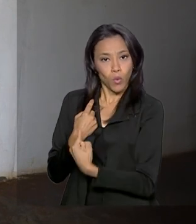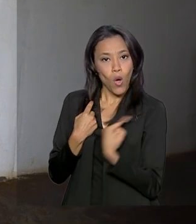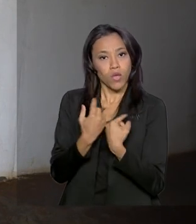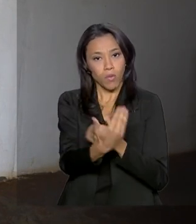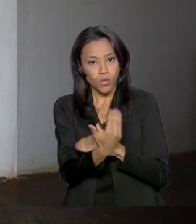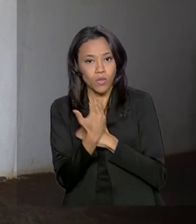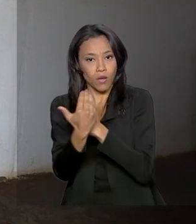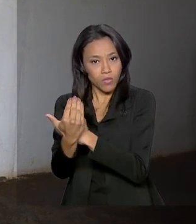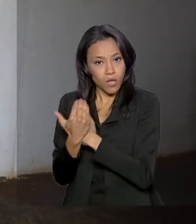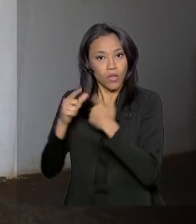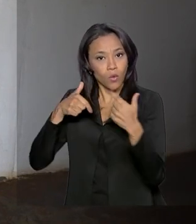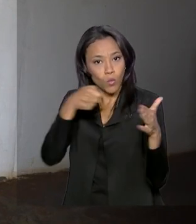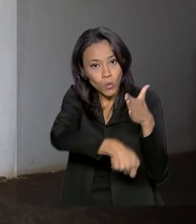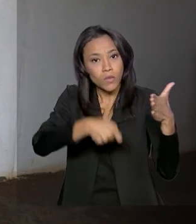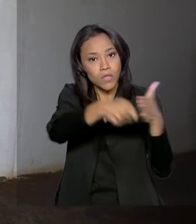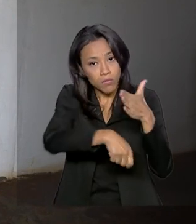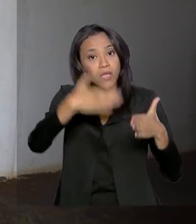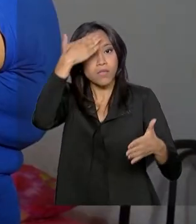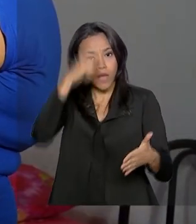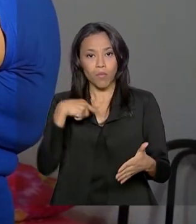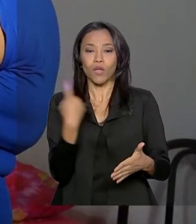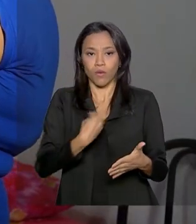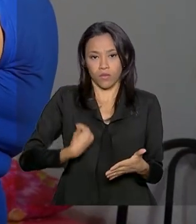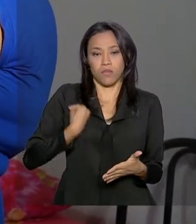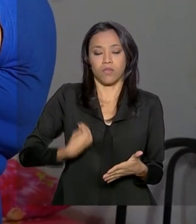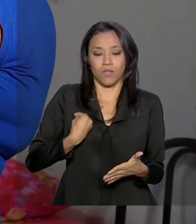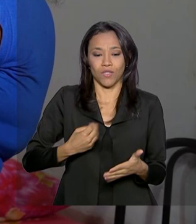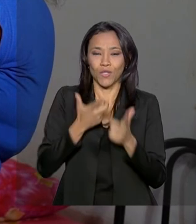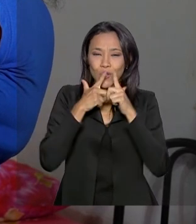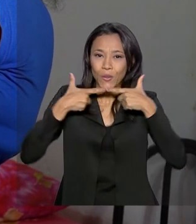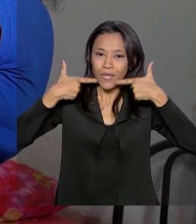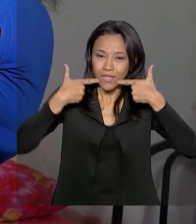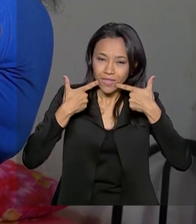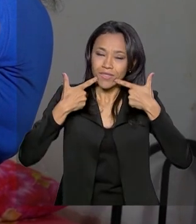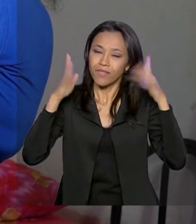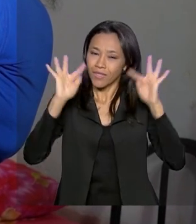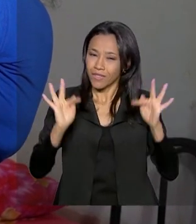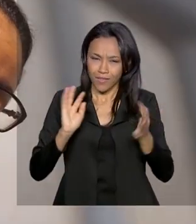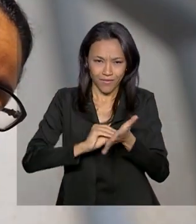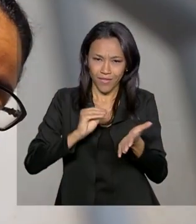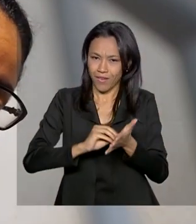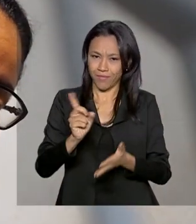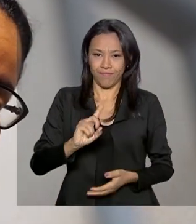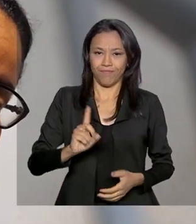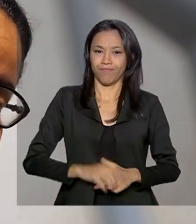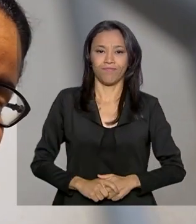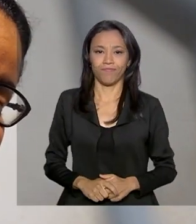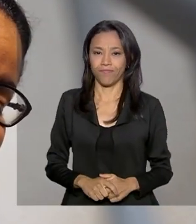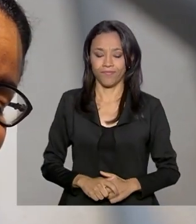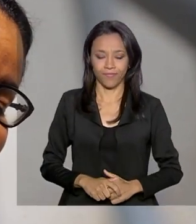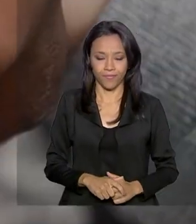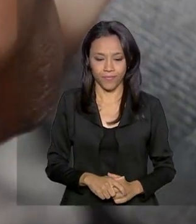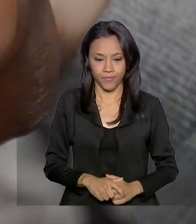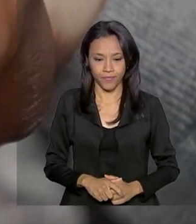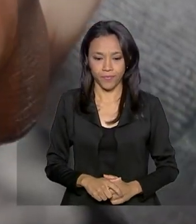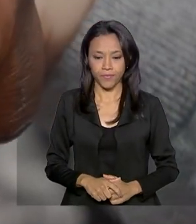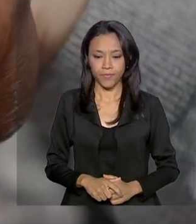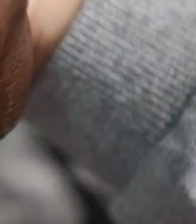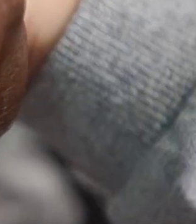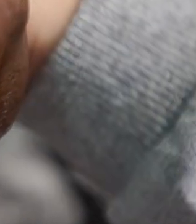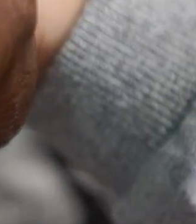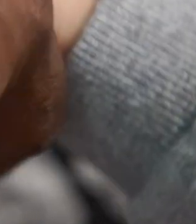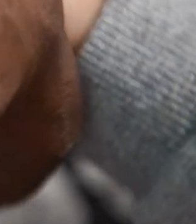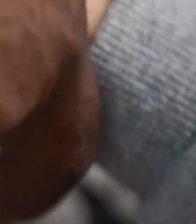força e estão lutando, porque sabem que a gente existe. É sorriso e felicidade que não faltam, não. É sorriso